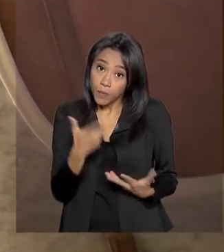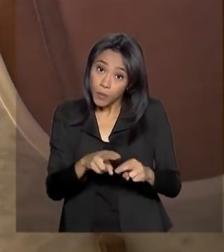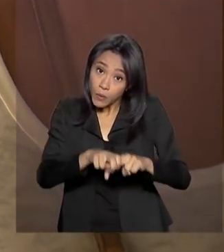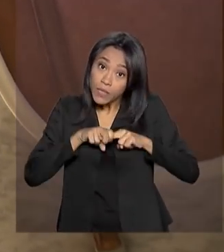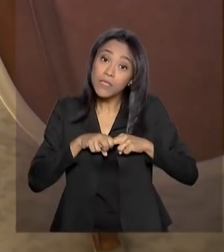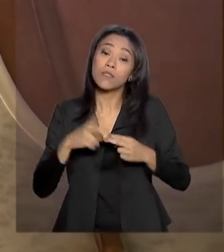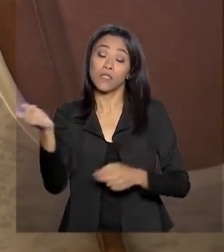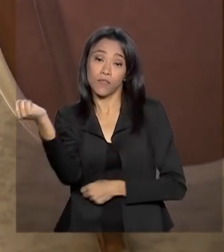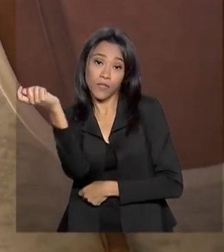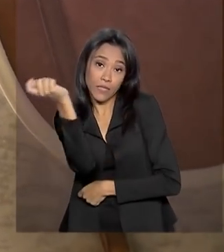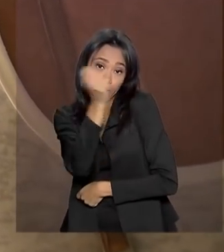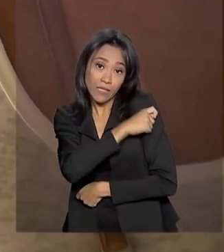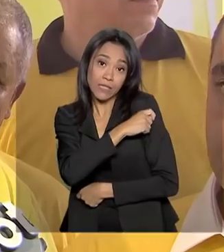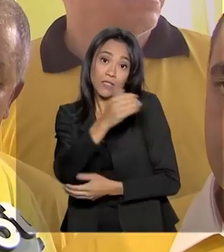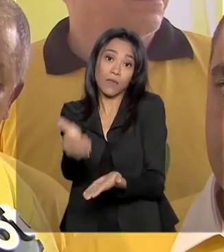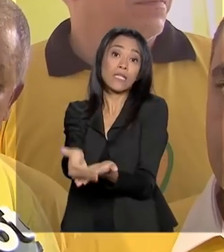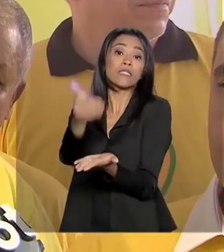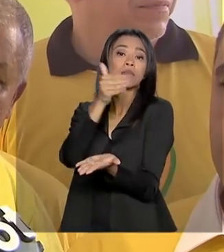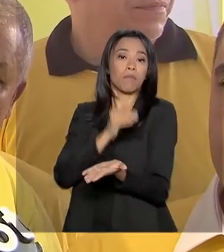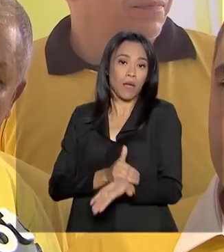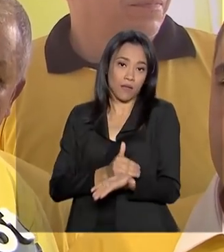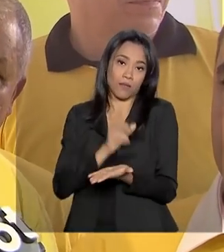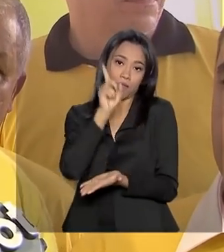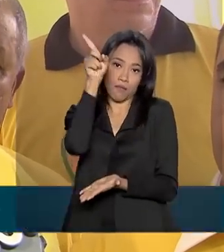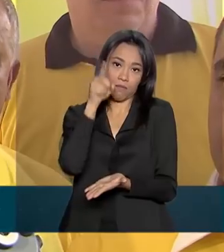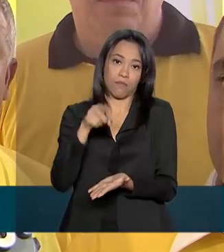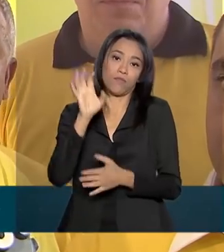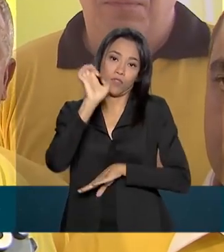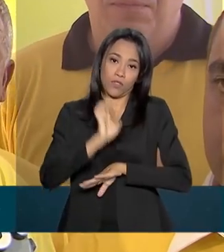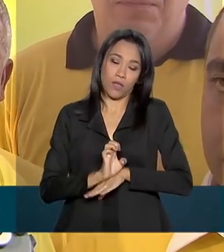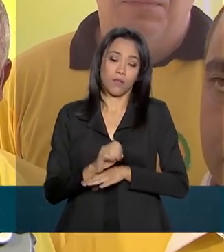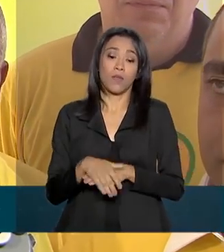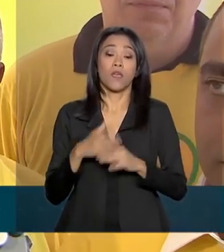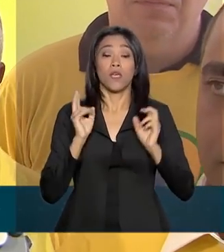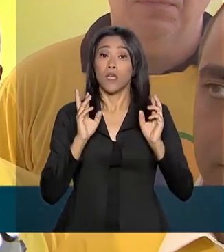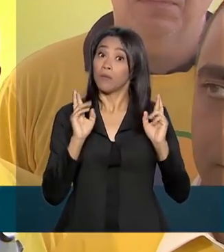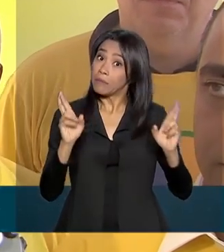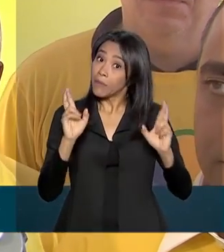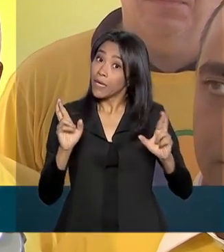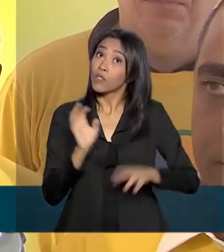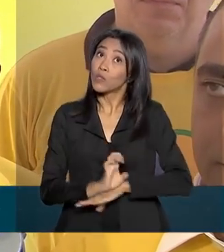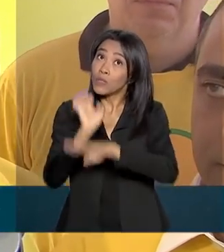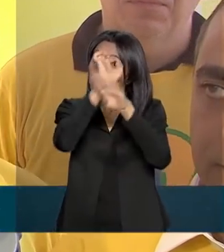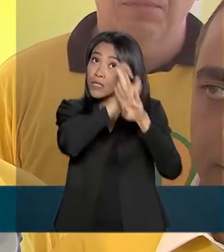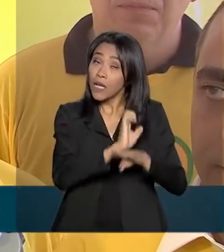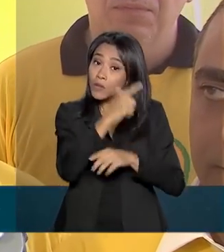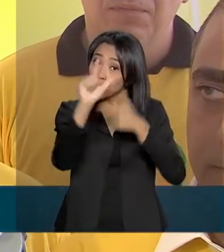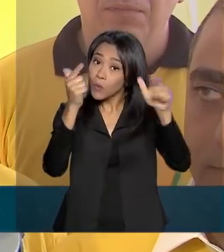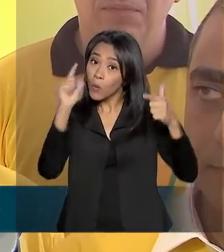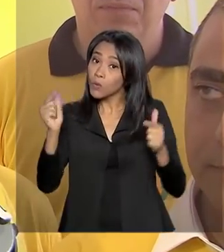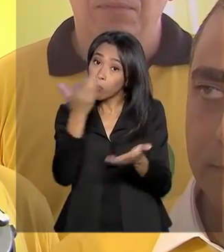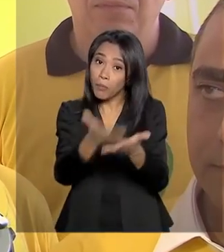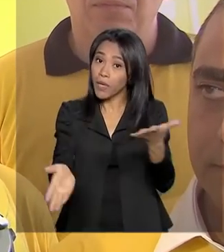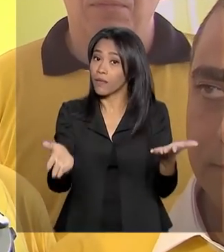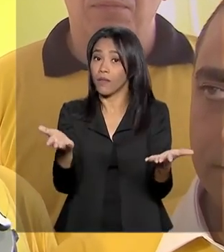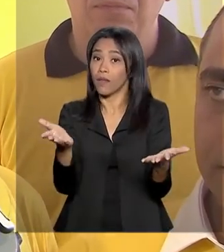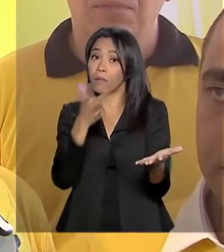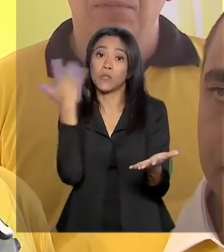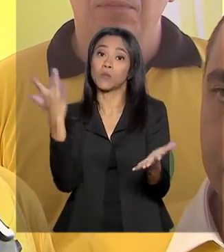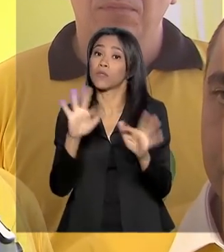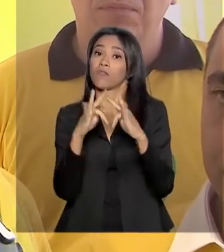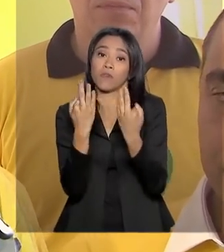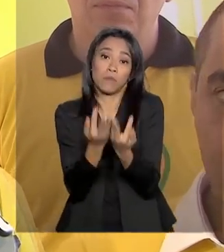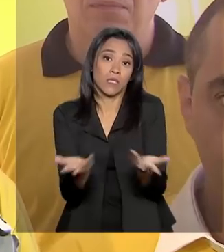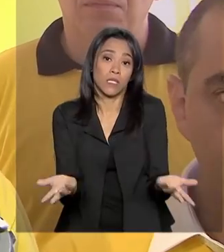teve que ser antecipada. Eu espero que os brasileiros dos outros estados não tenham que passar por perda na família, por perda de